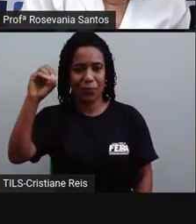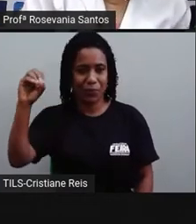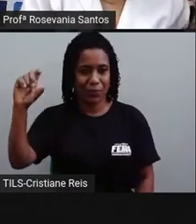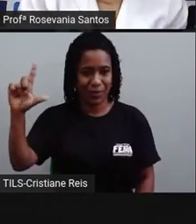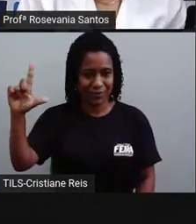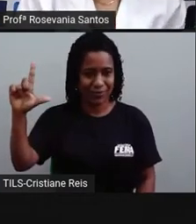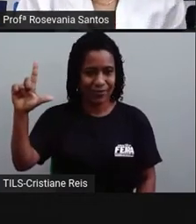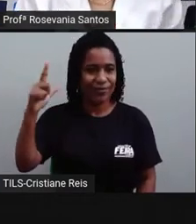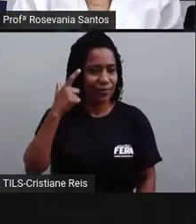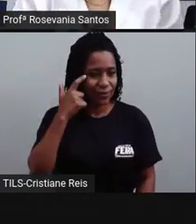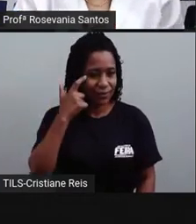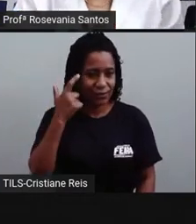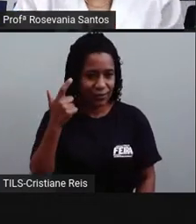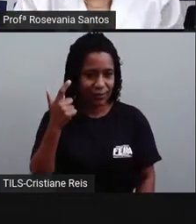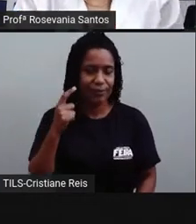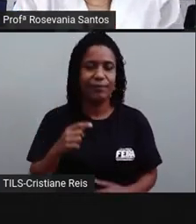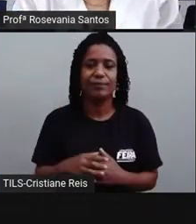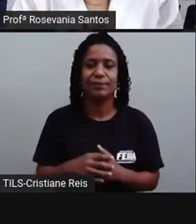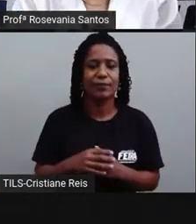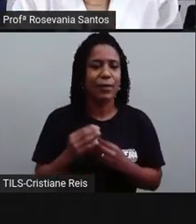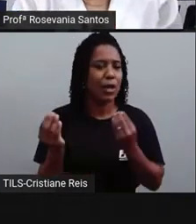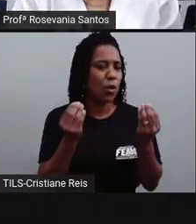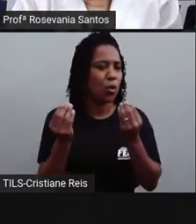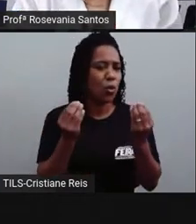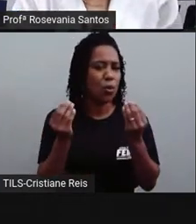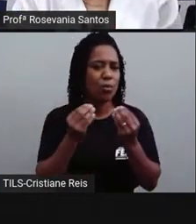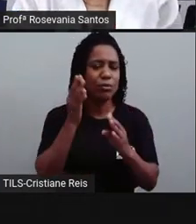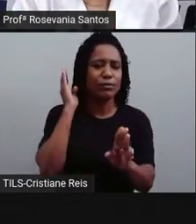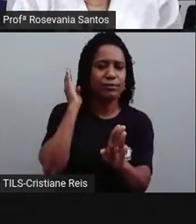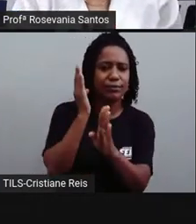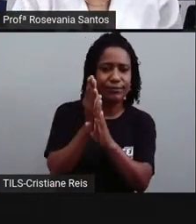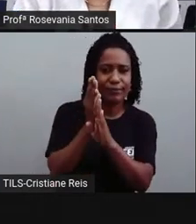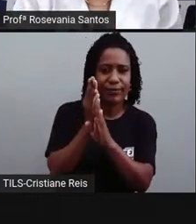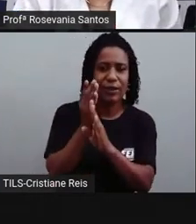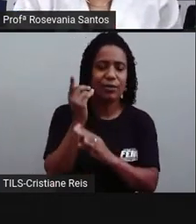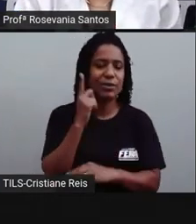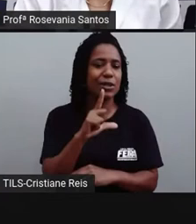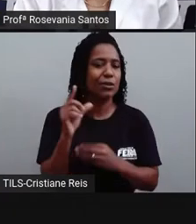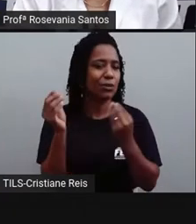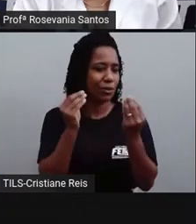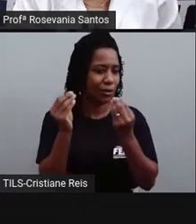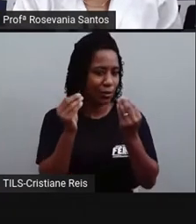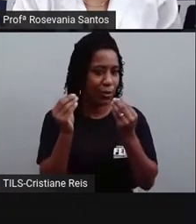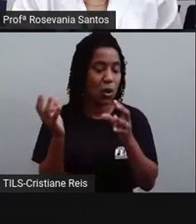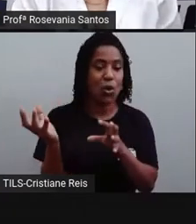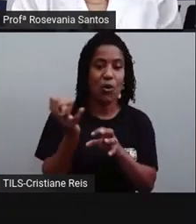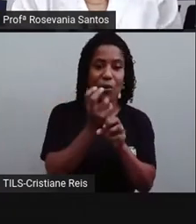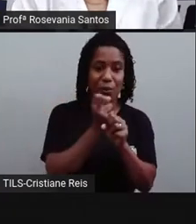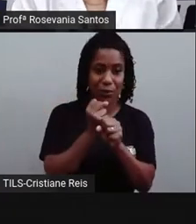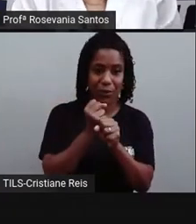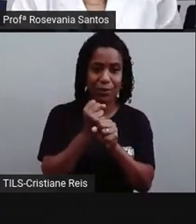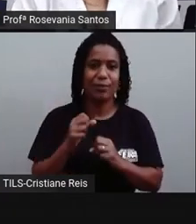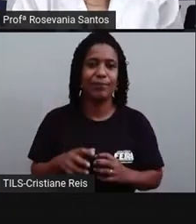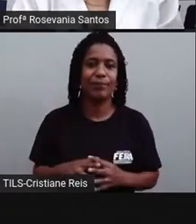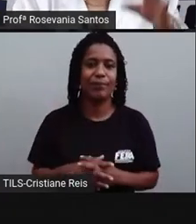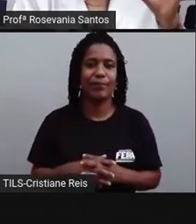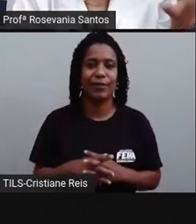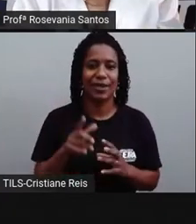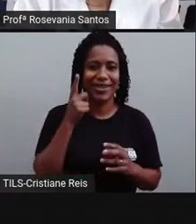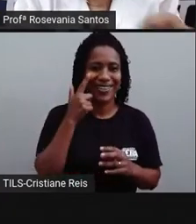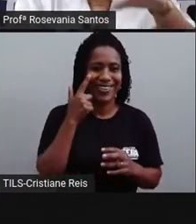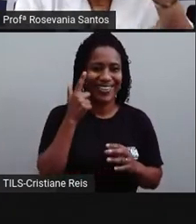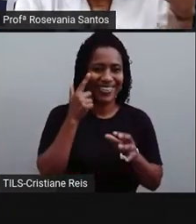de um em uma para o oeste. Então, como é que eles acharam isso? Olha o cálculo que eles fizeram. Então, deixou aqui já tudo